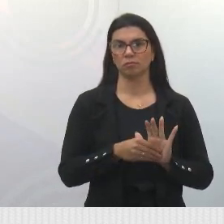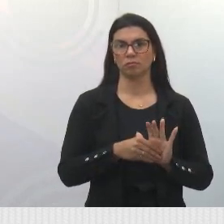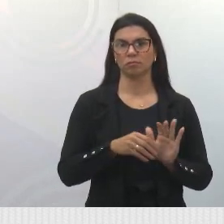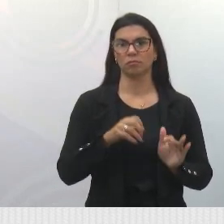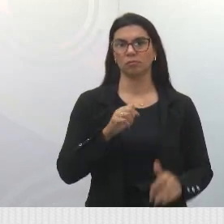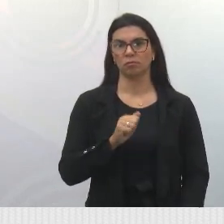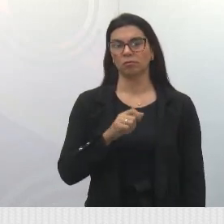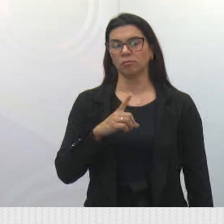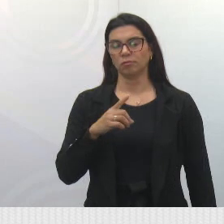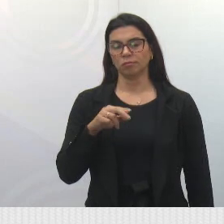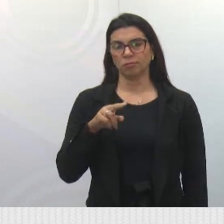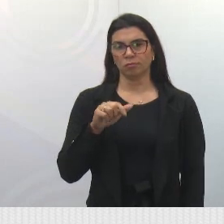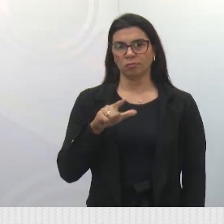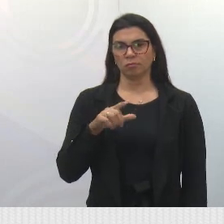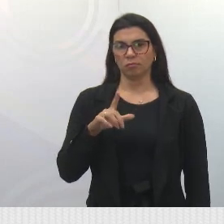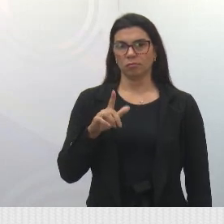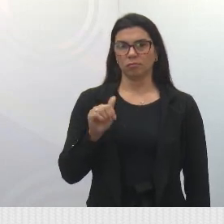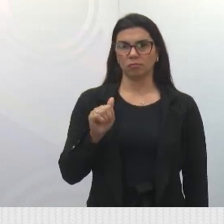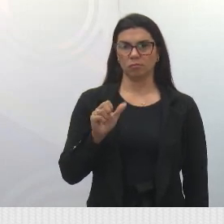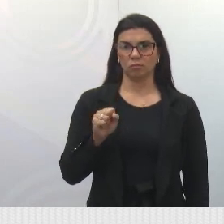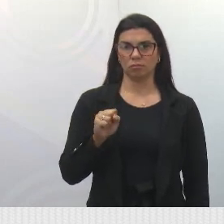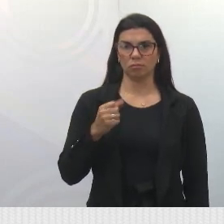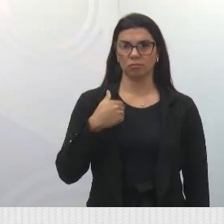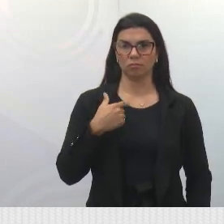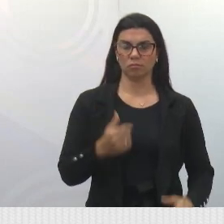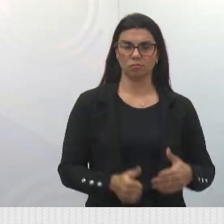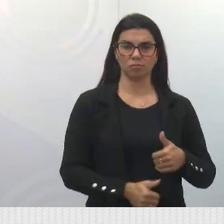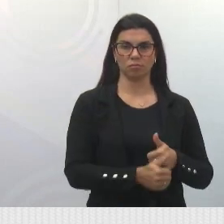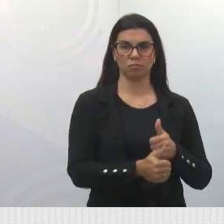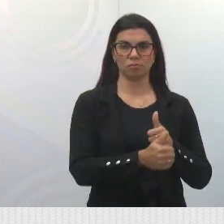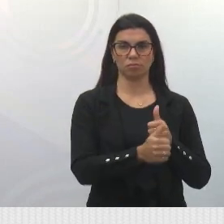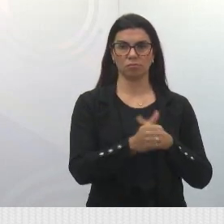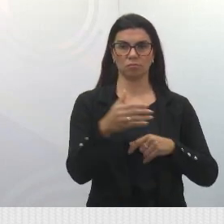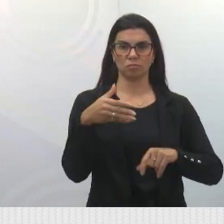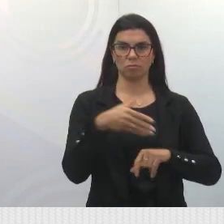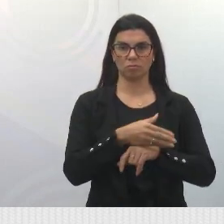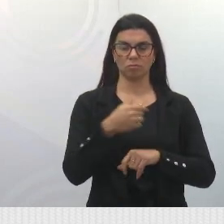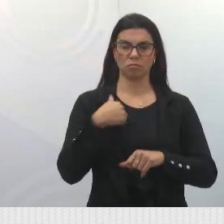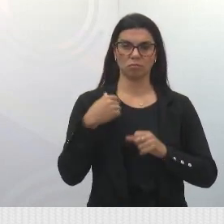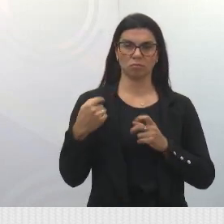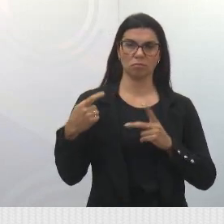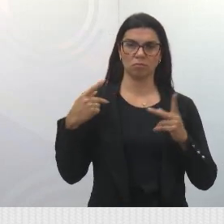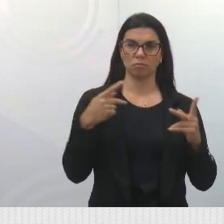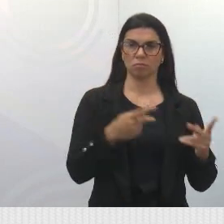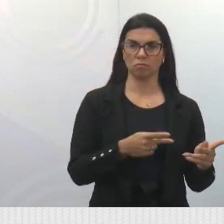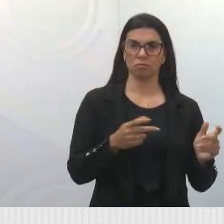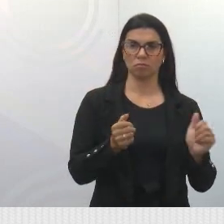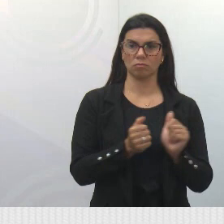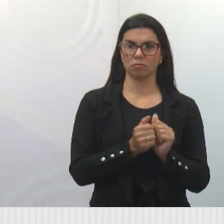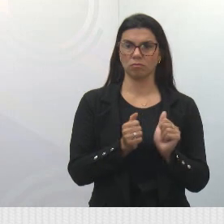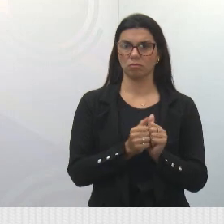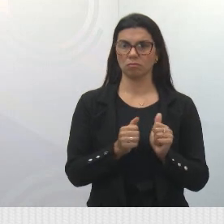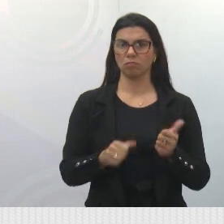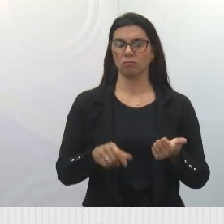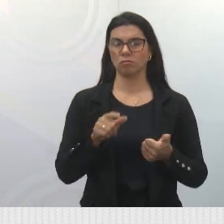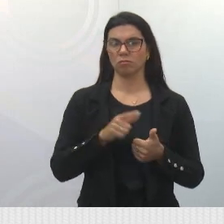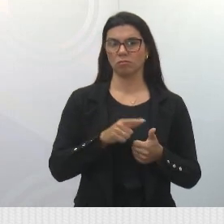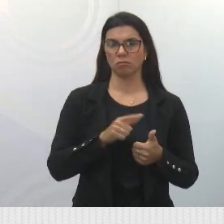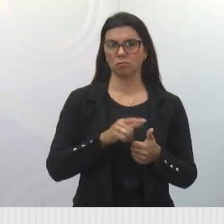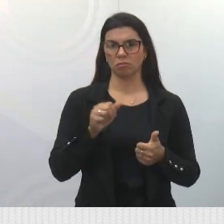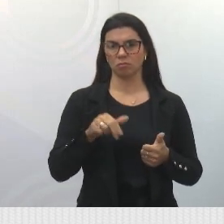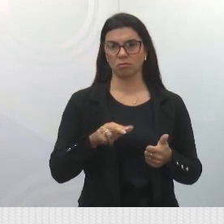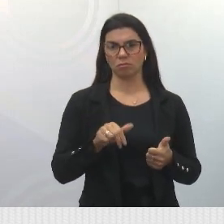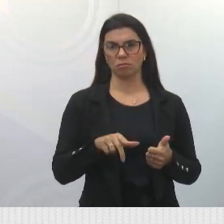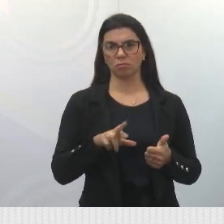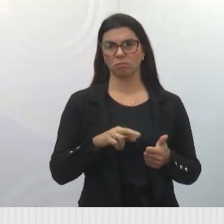aduelas, como eu estava próximo daquela obra, eu fui fazer essa visita, juntamente com o Almauri, que é responsável